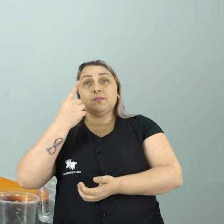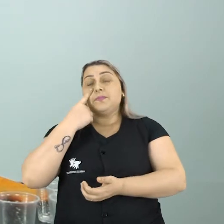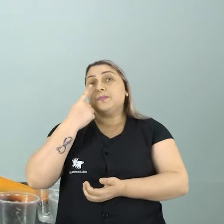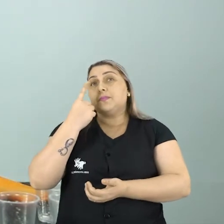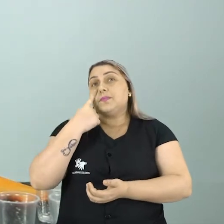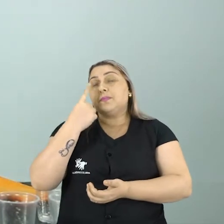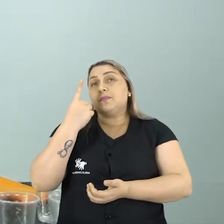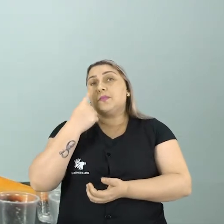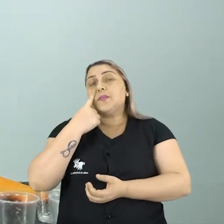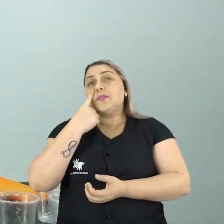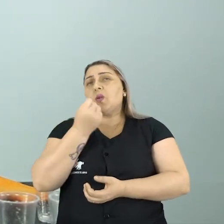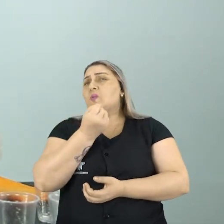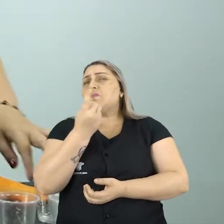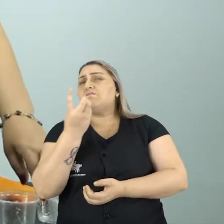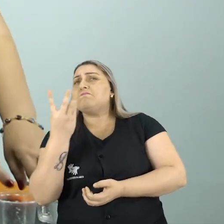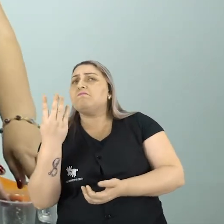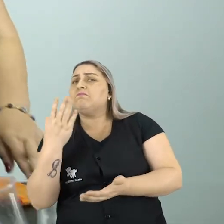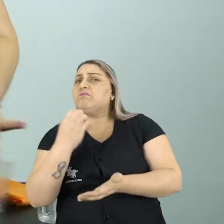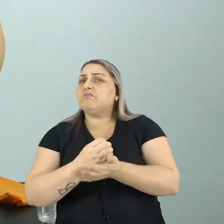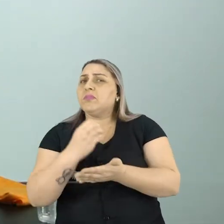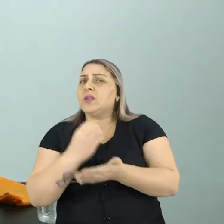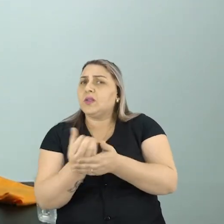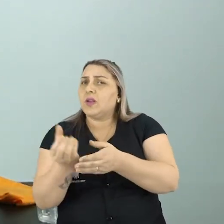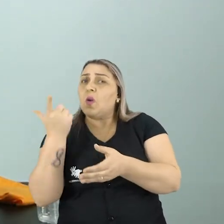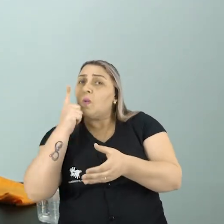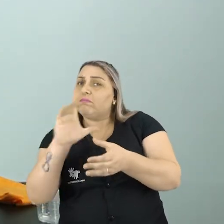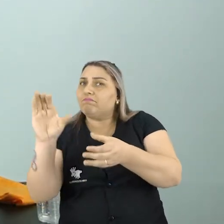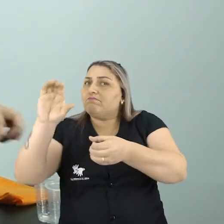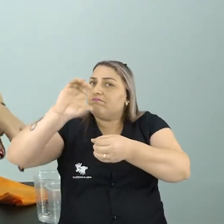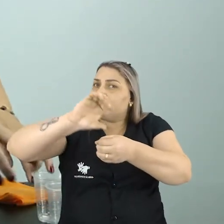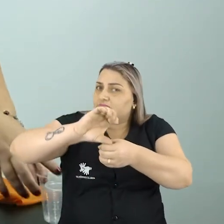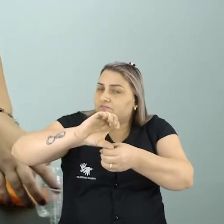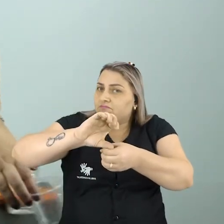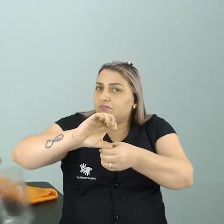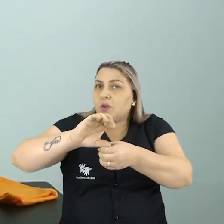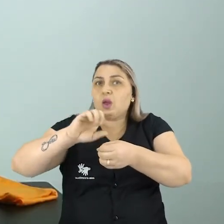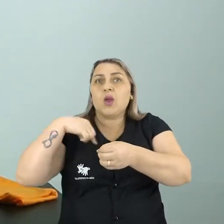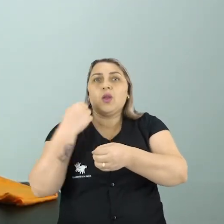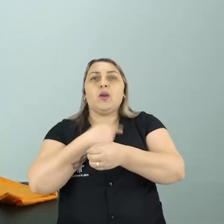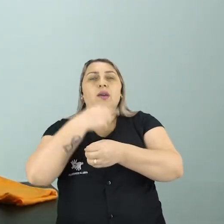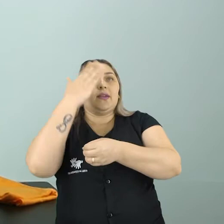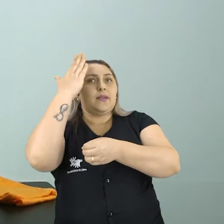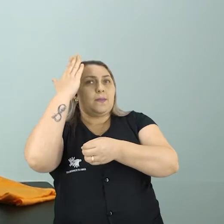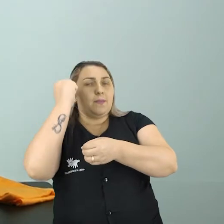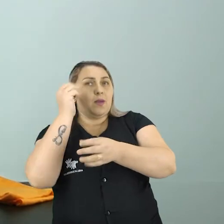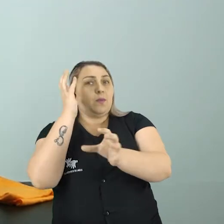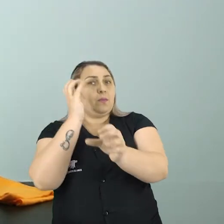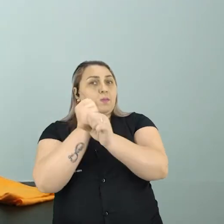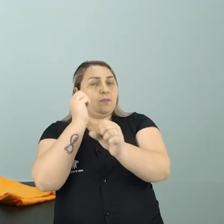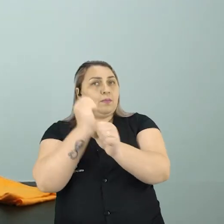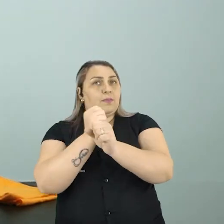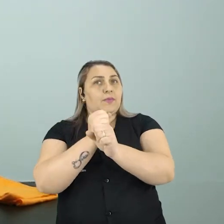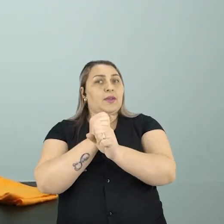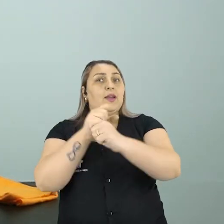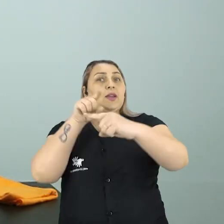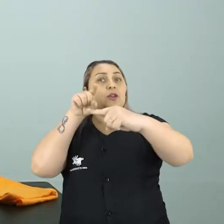ver quantos copos eu vou encher? E isso nós sabemos que é uma conta de